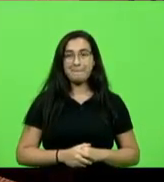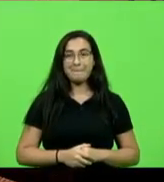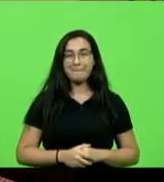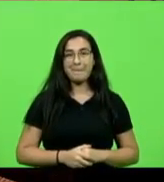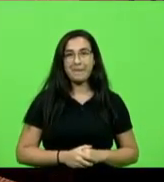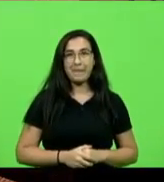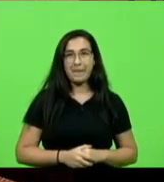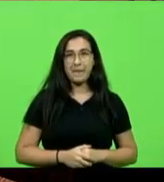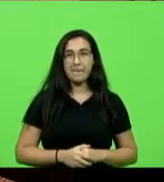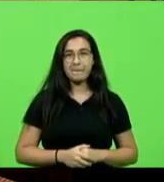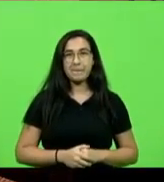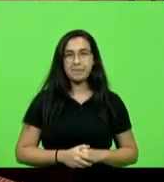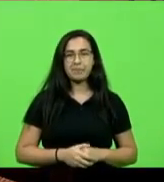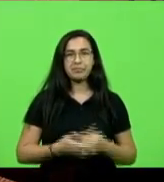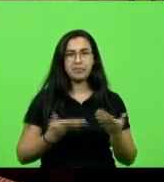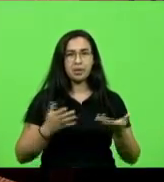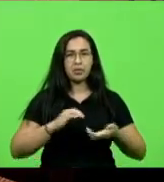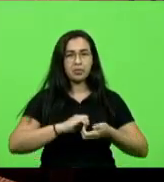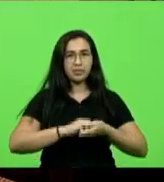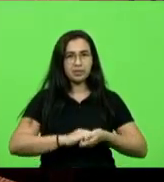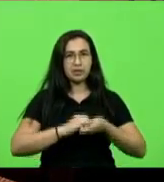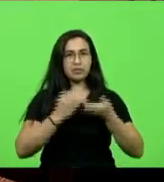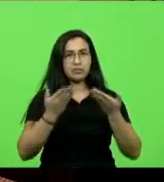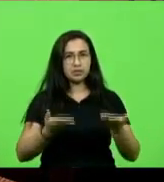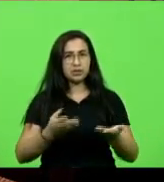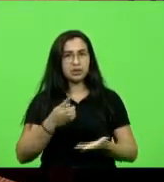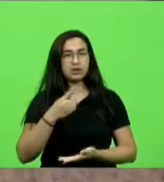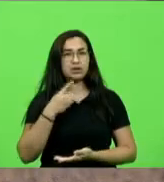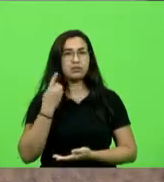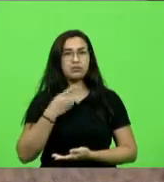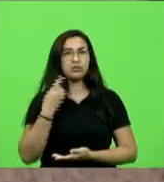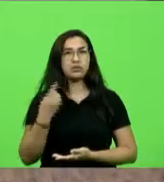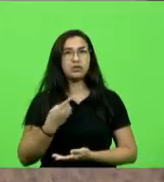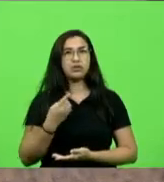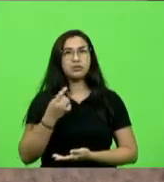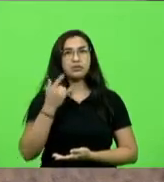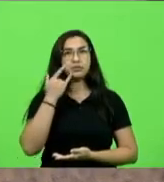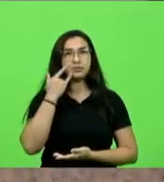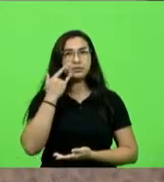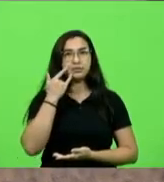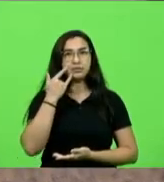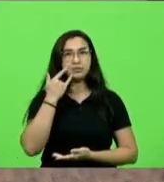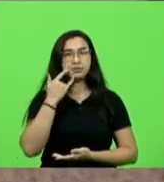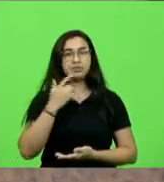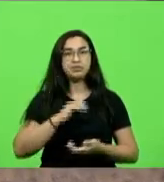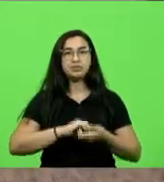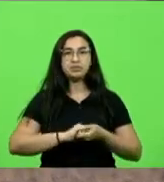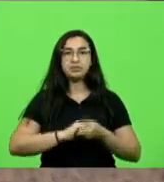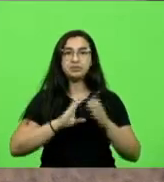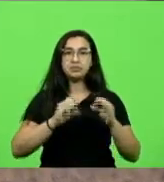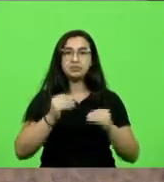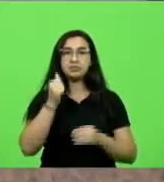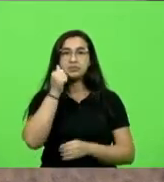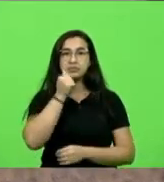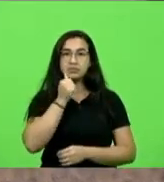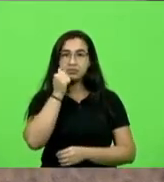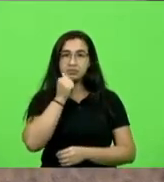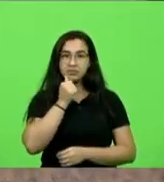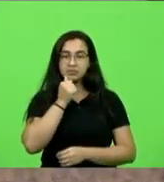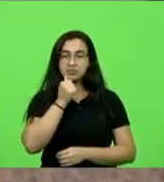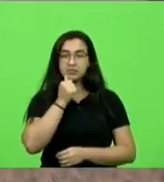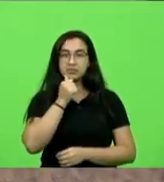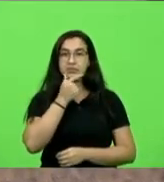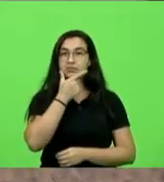Eu quero lhe cumprimentar, senhor presidente, deputado Mauro de Nadal, cumprimentar as senhoras deputadas, os senhores deputados.